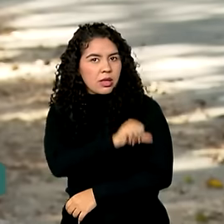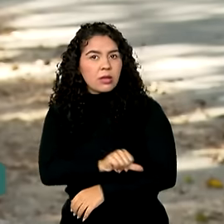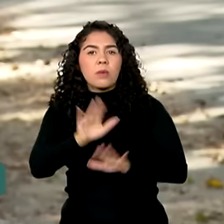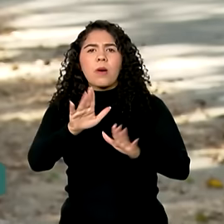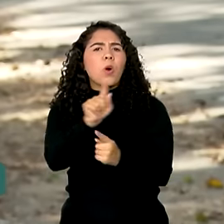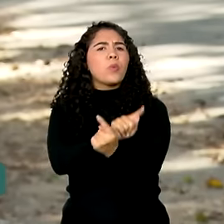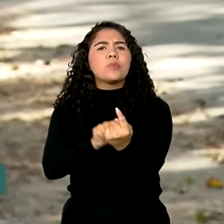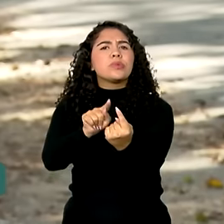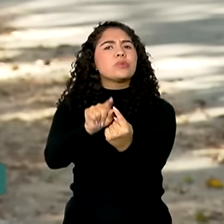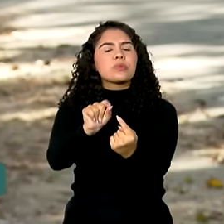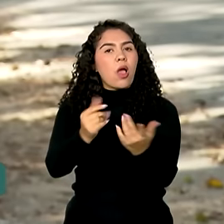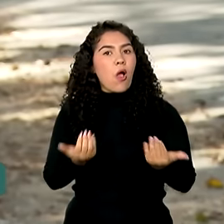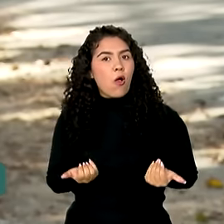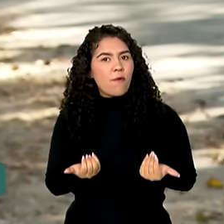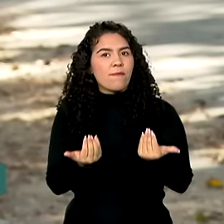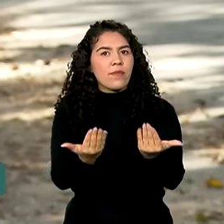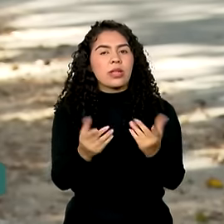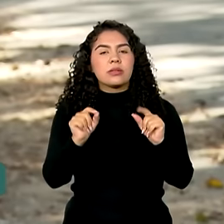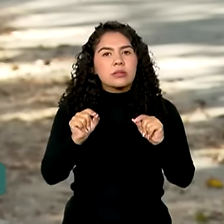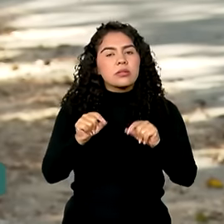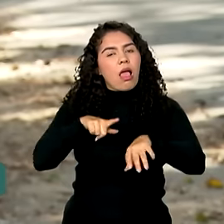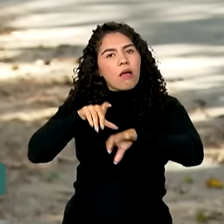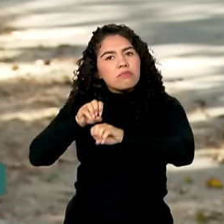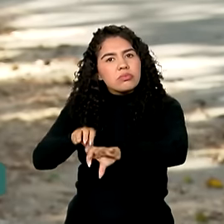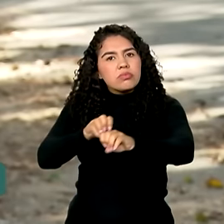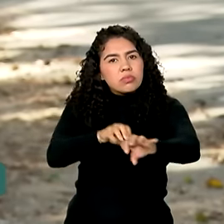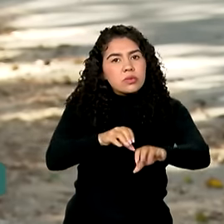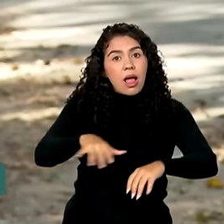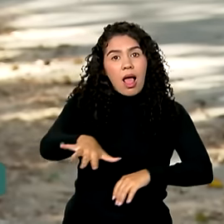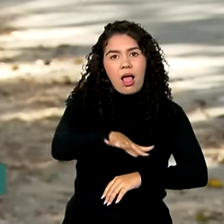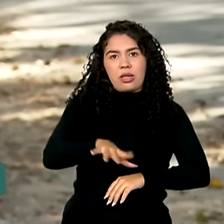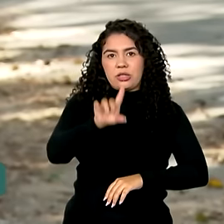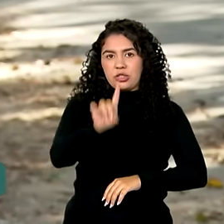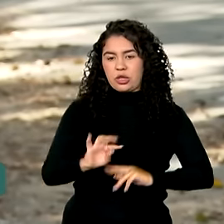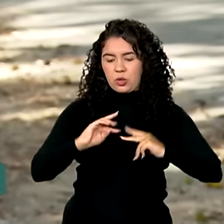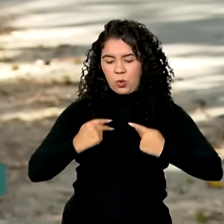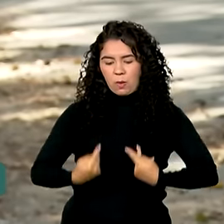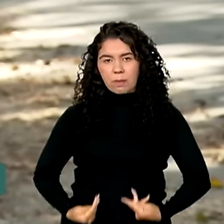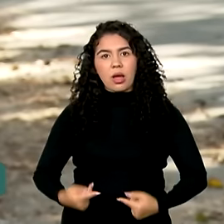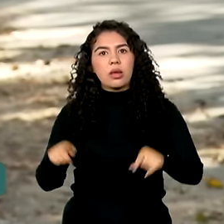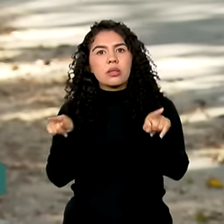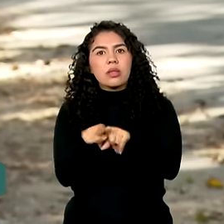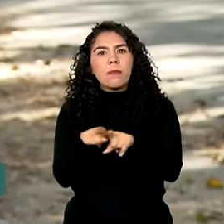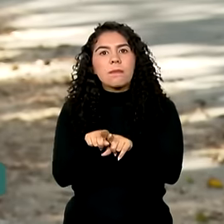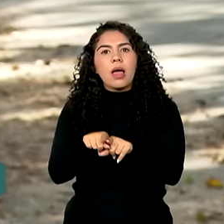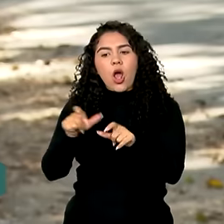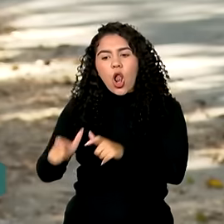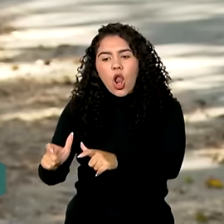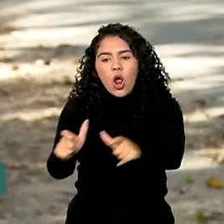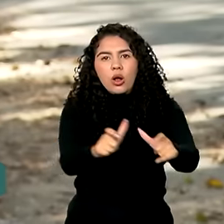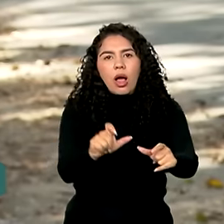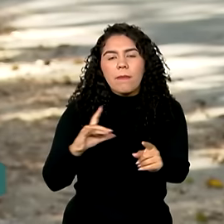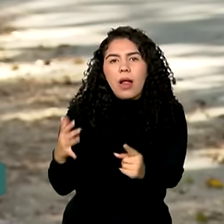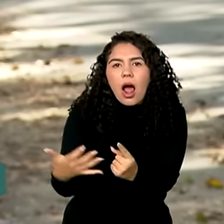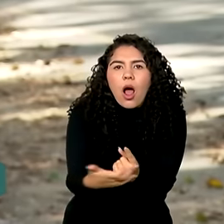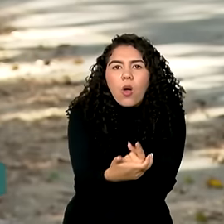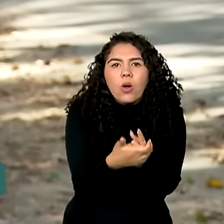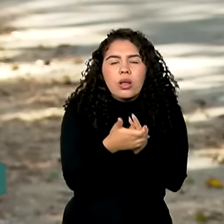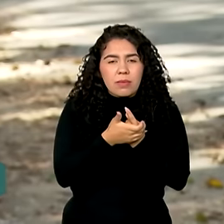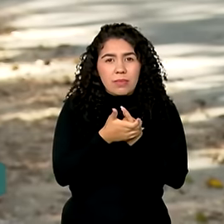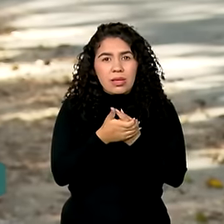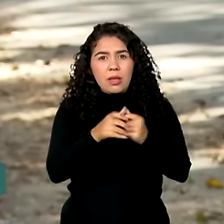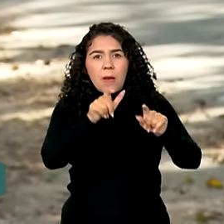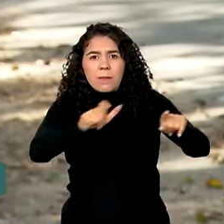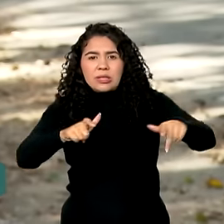ofereçam ações de educação em direitos humanos e também sirvam como locais de acolhimento para as pessoas vítimas